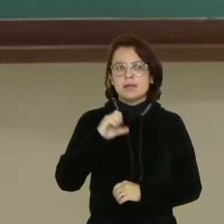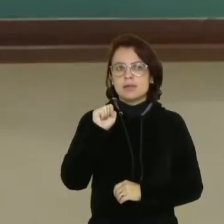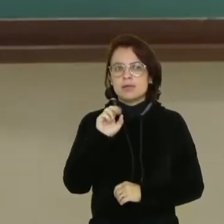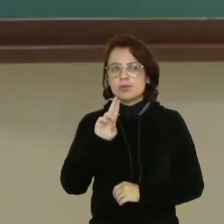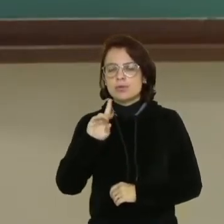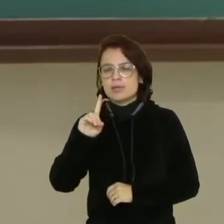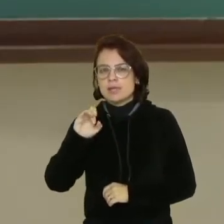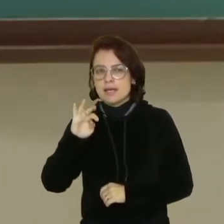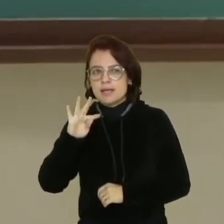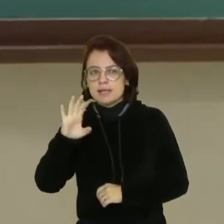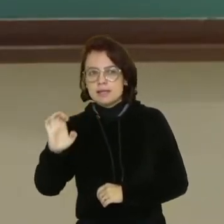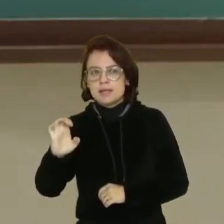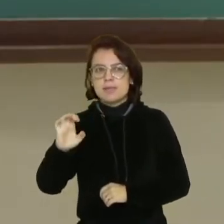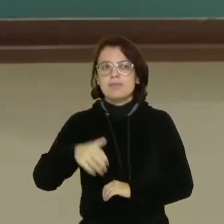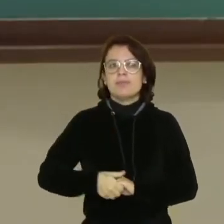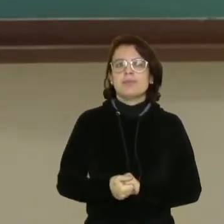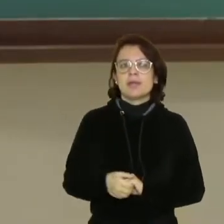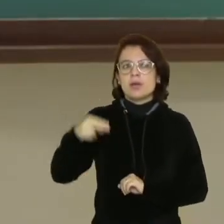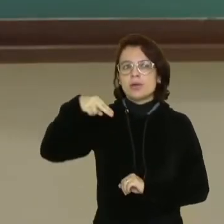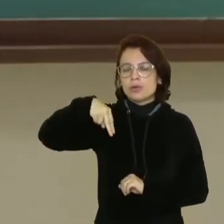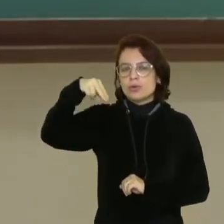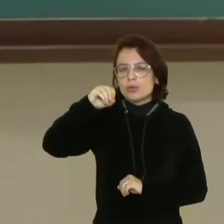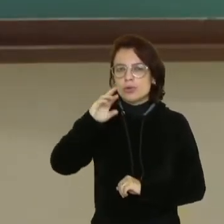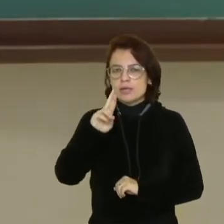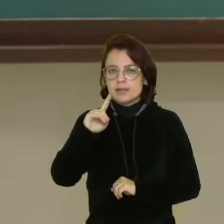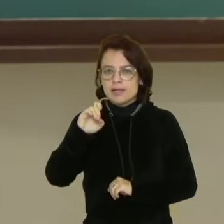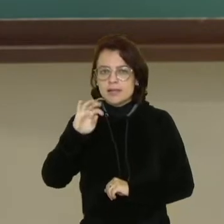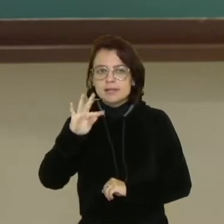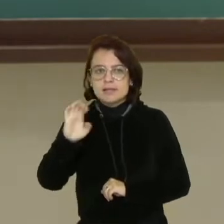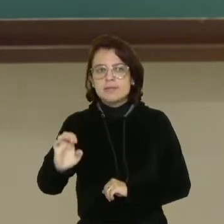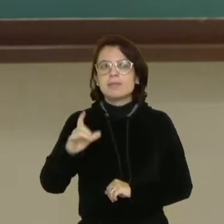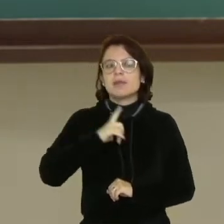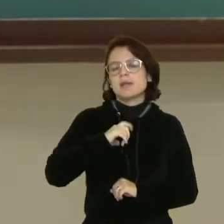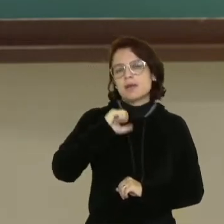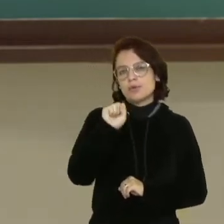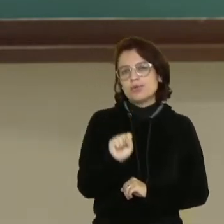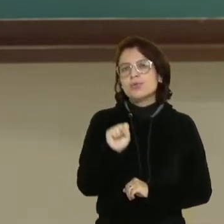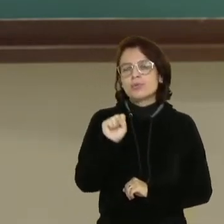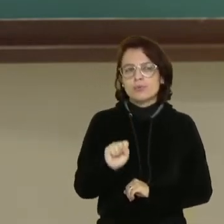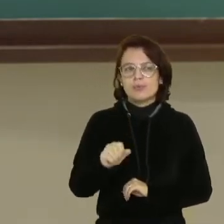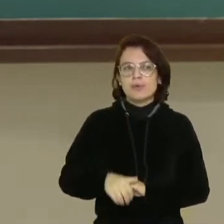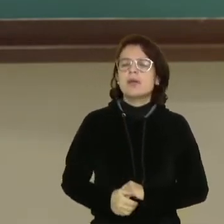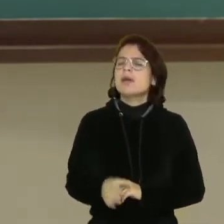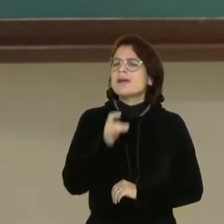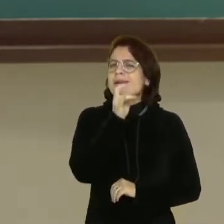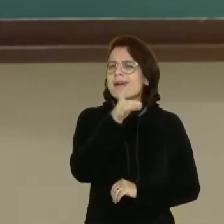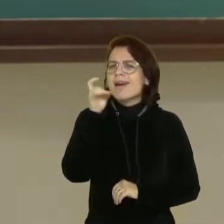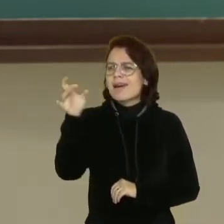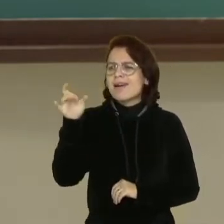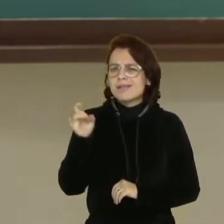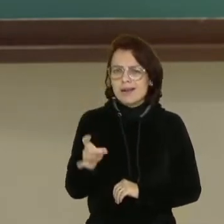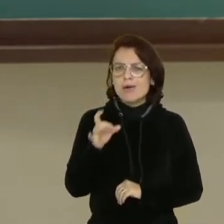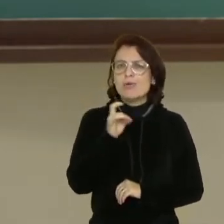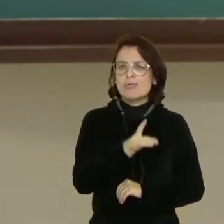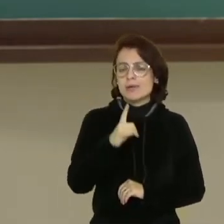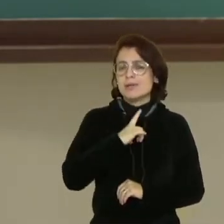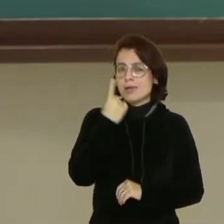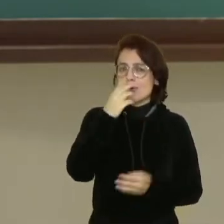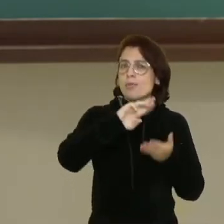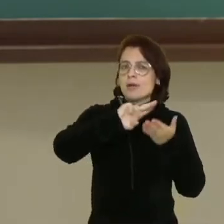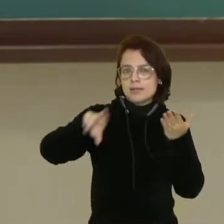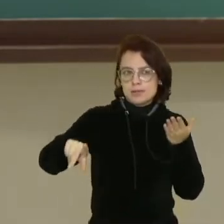Cada uma delas com seus estados e suas respectivas características. Mas essa não é a única